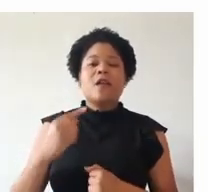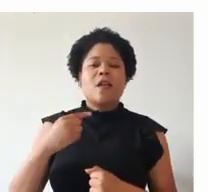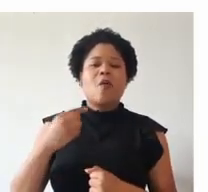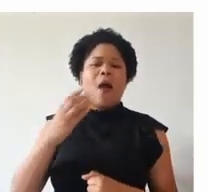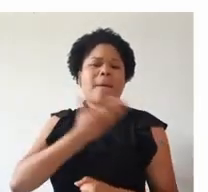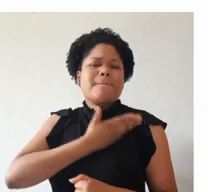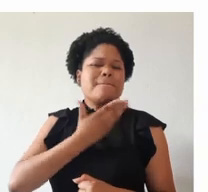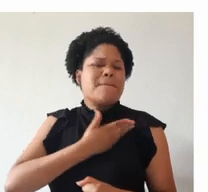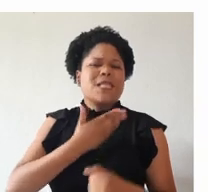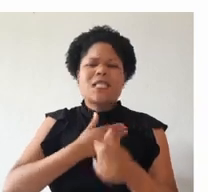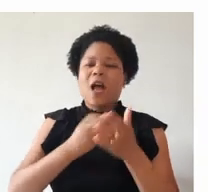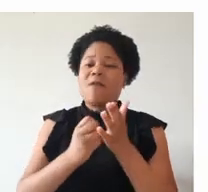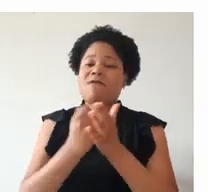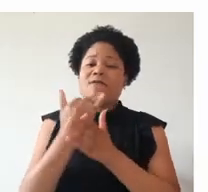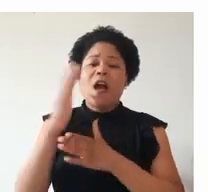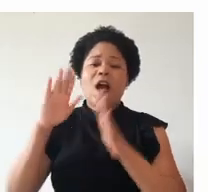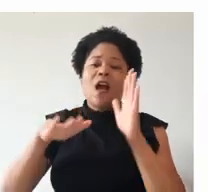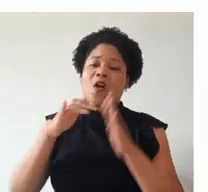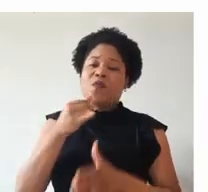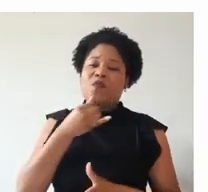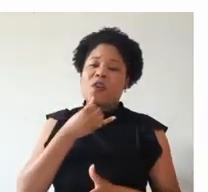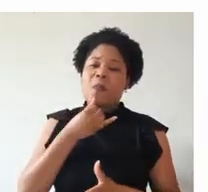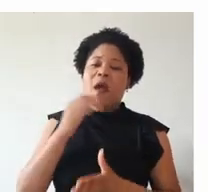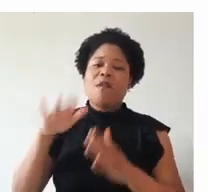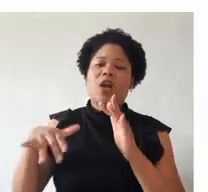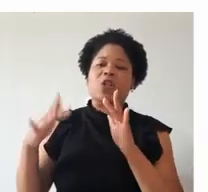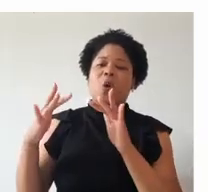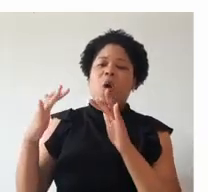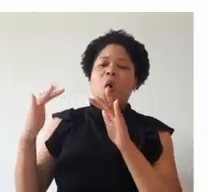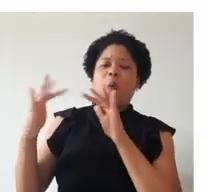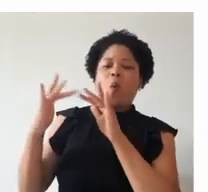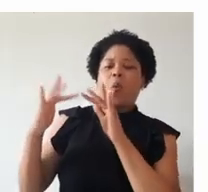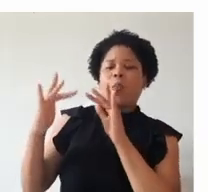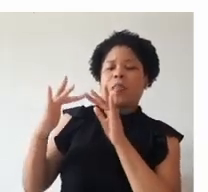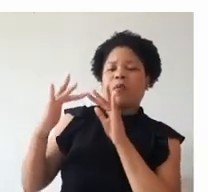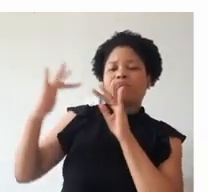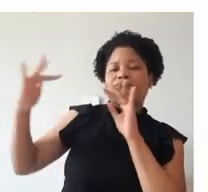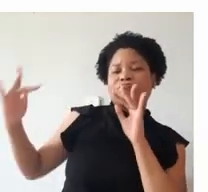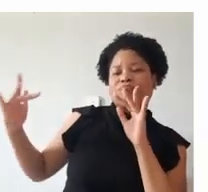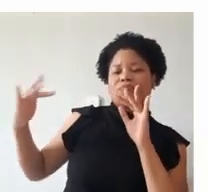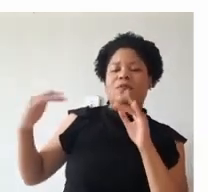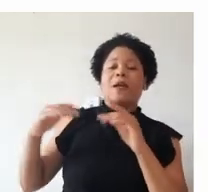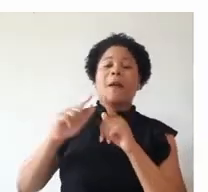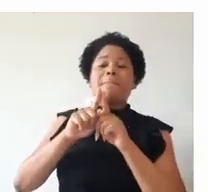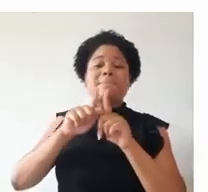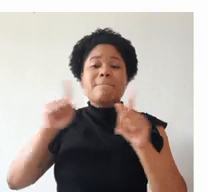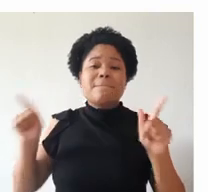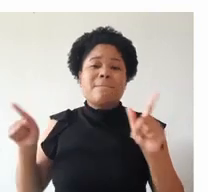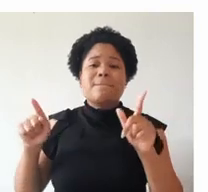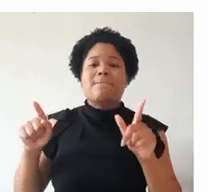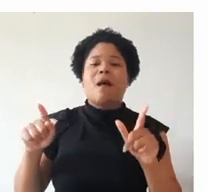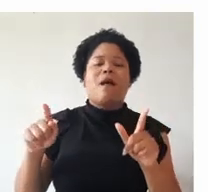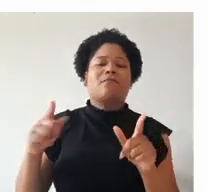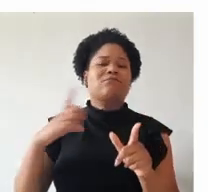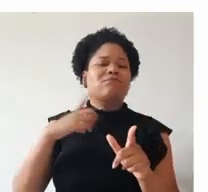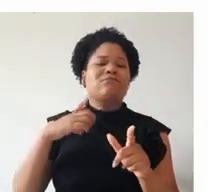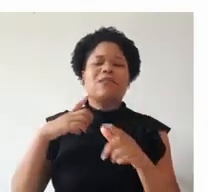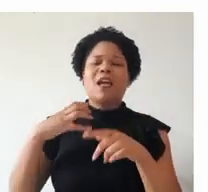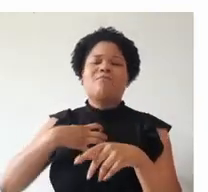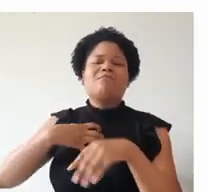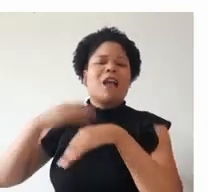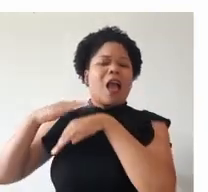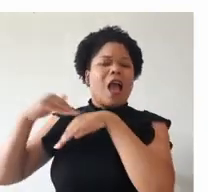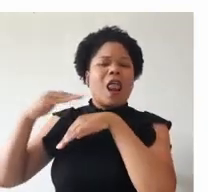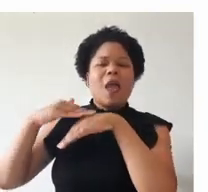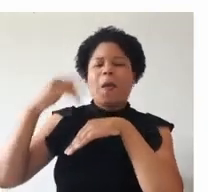Fiz muitas amizades aí. Infelizmente, eu perdi contato com algumas, assim, contato físico, mas ainda tenho esse